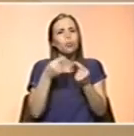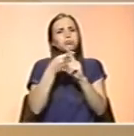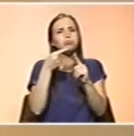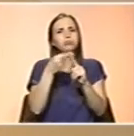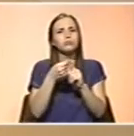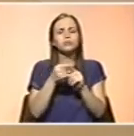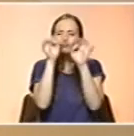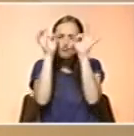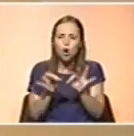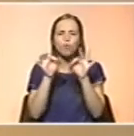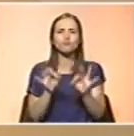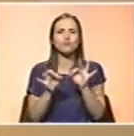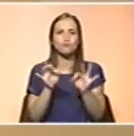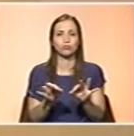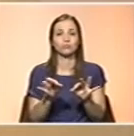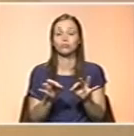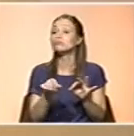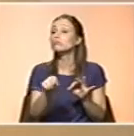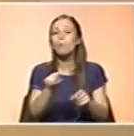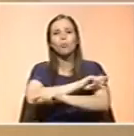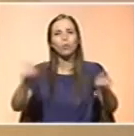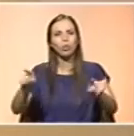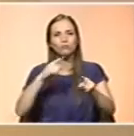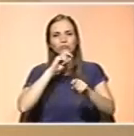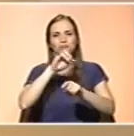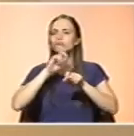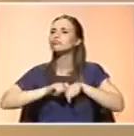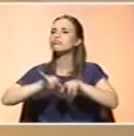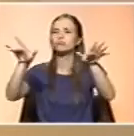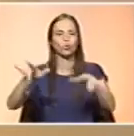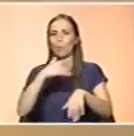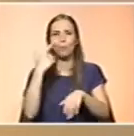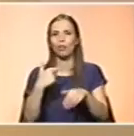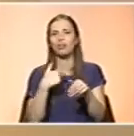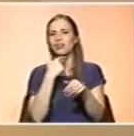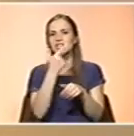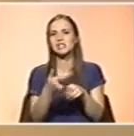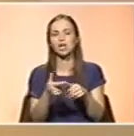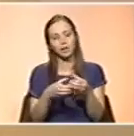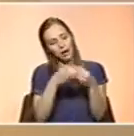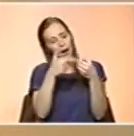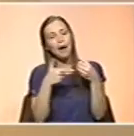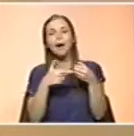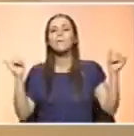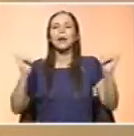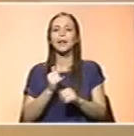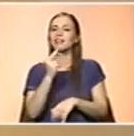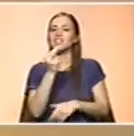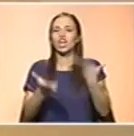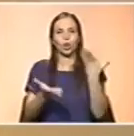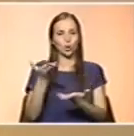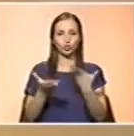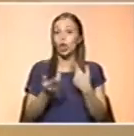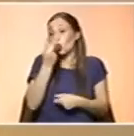quantificado. Isso deixou de ser permitido. Não pode haver agora o suplemento que diga emagreça 3 quilos, ou emagreça 3 quilos em